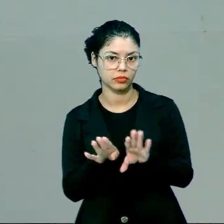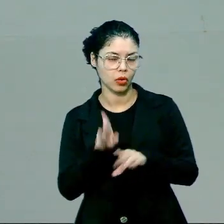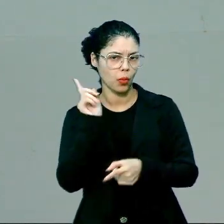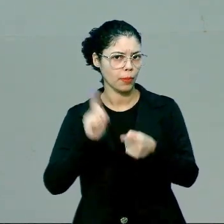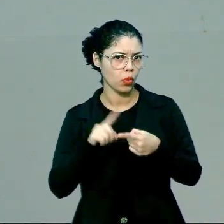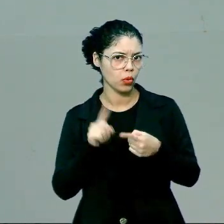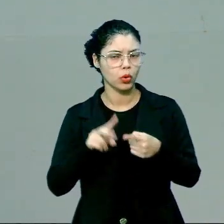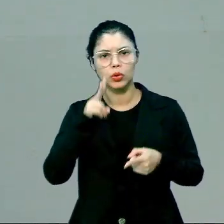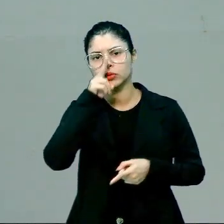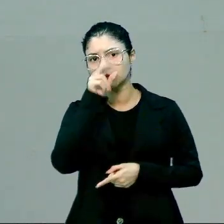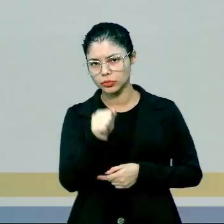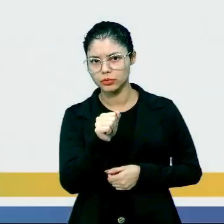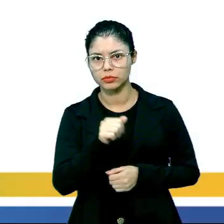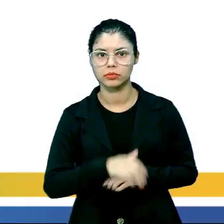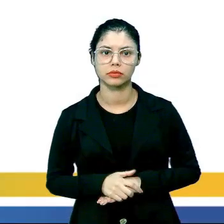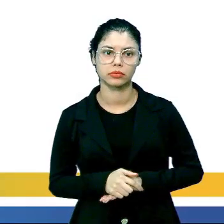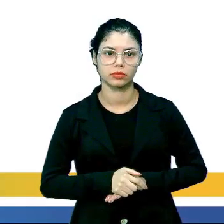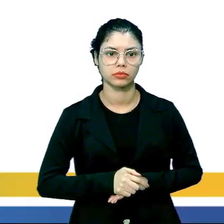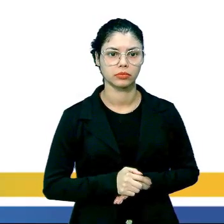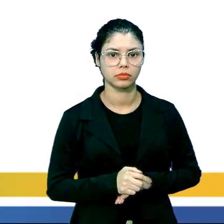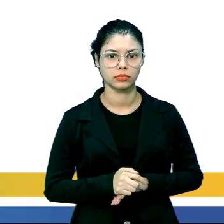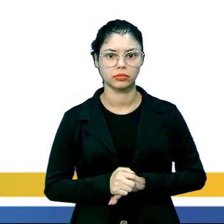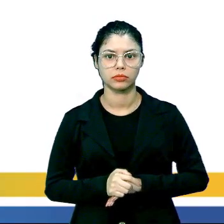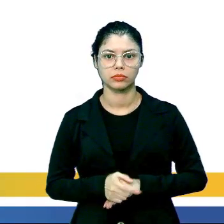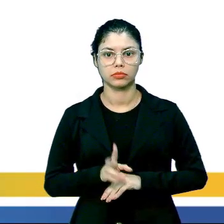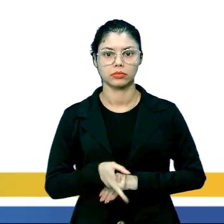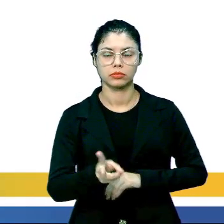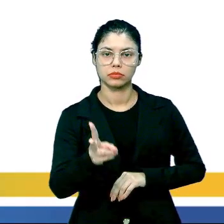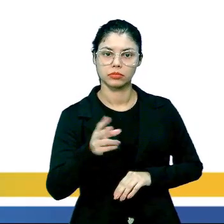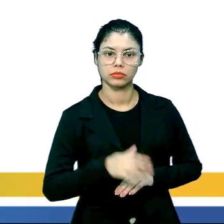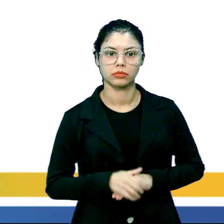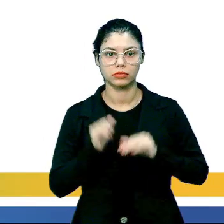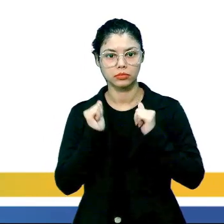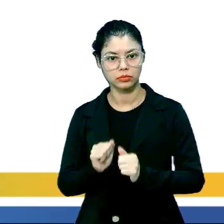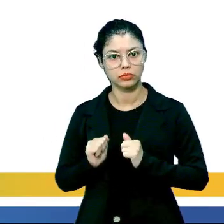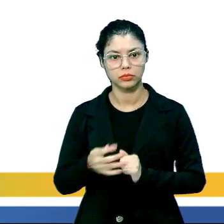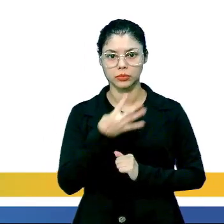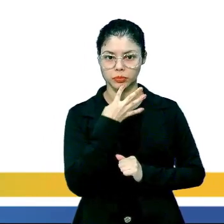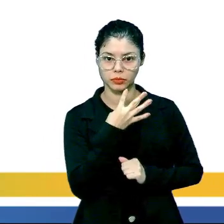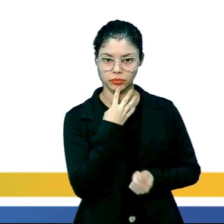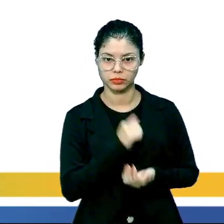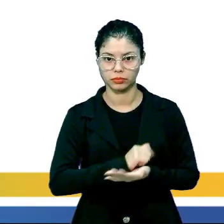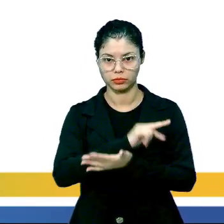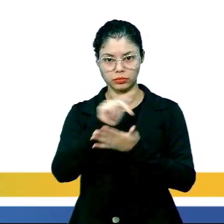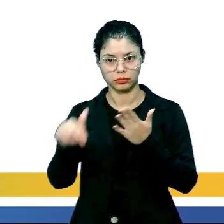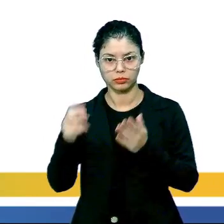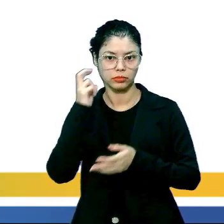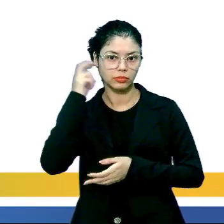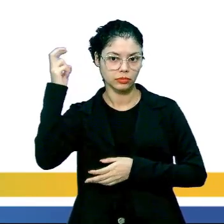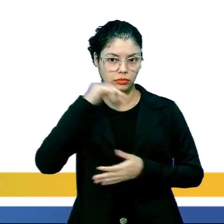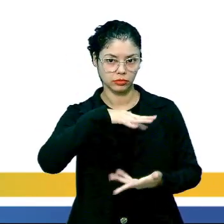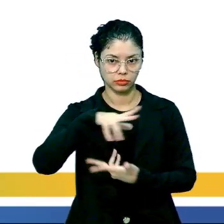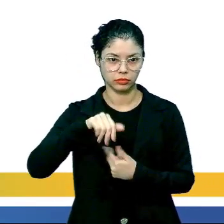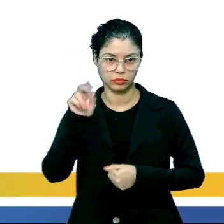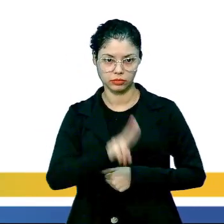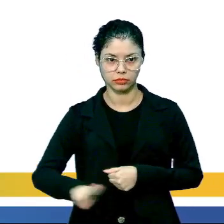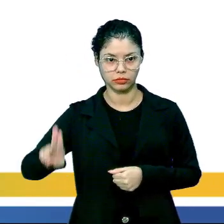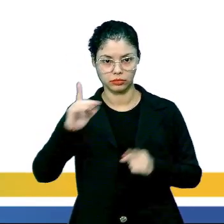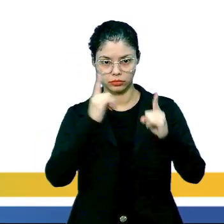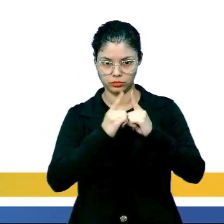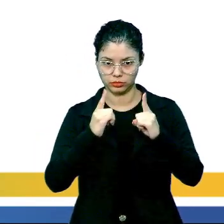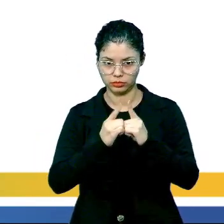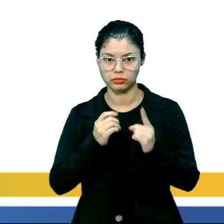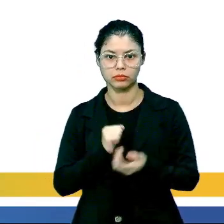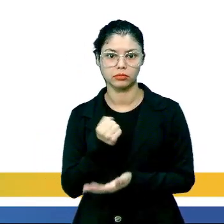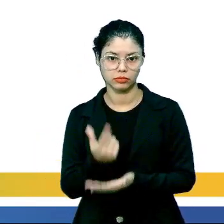desse poder ser fantástico. E aí, eu continuo. Pode-se conhecer as diversas culturas do mundo, utilizar